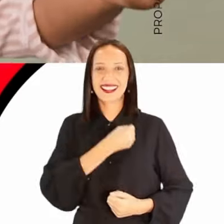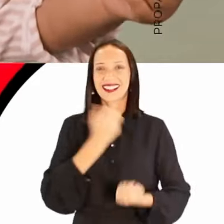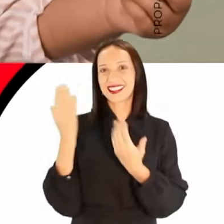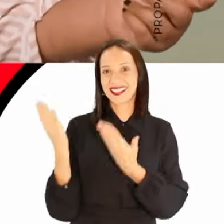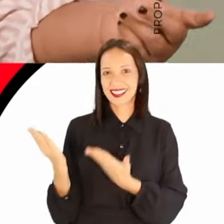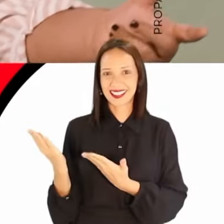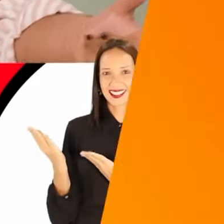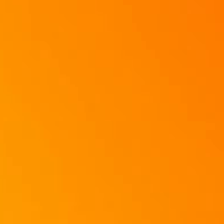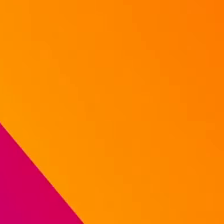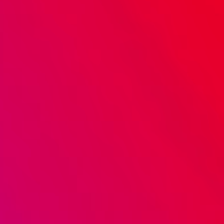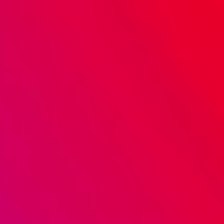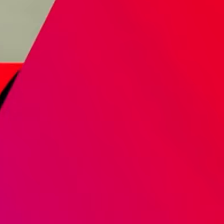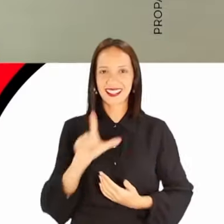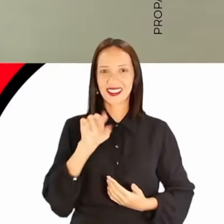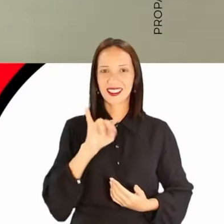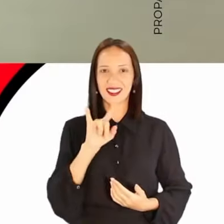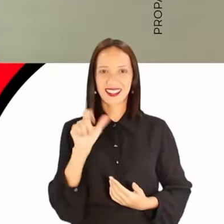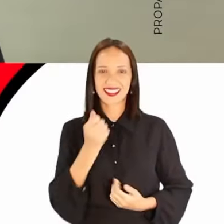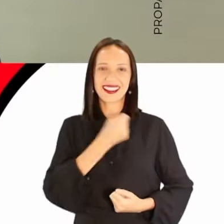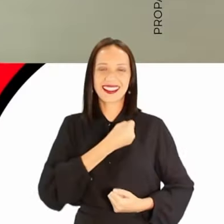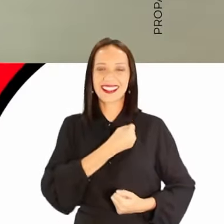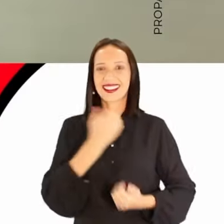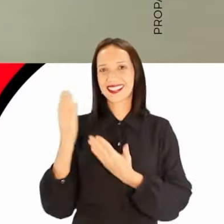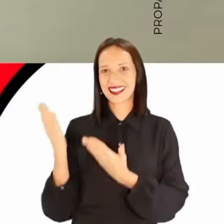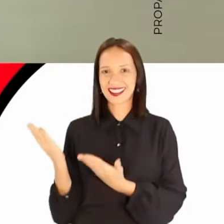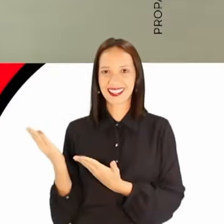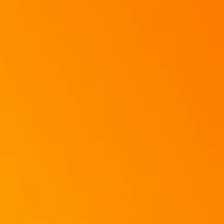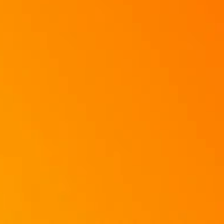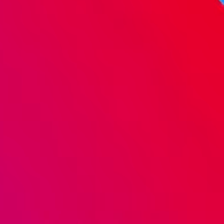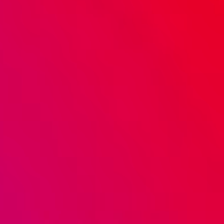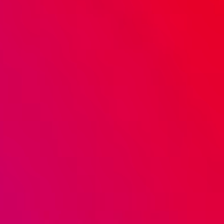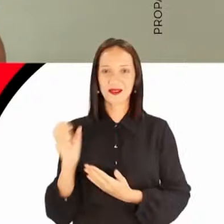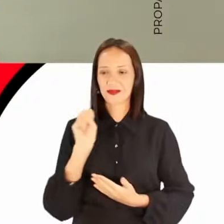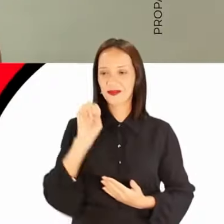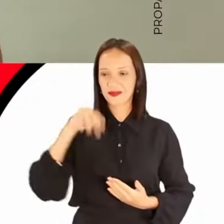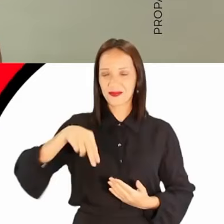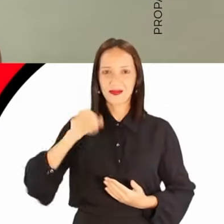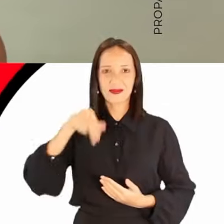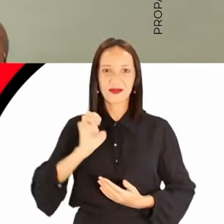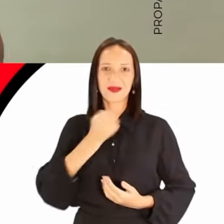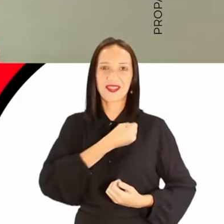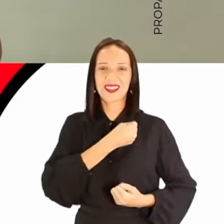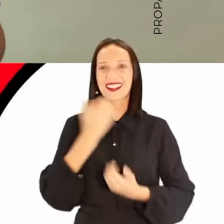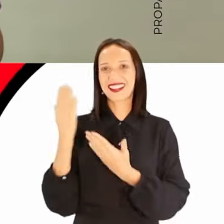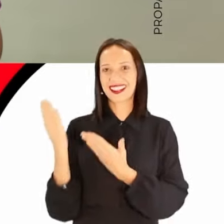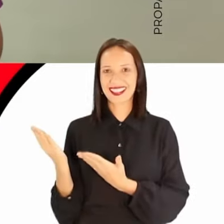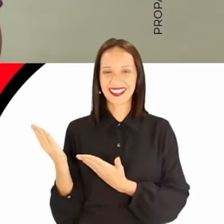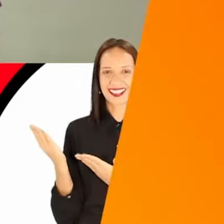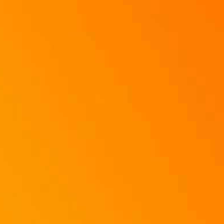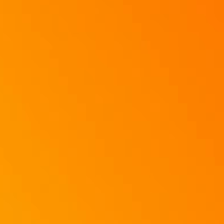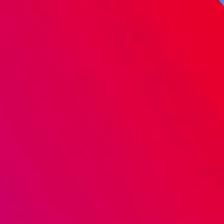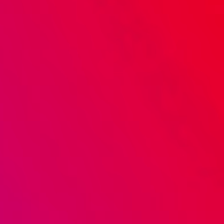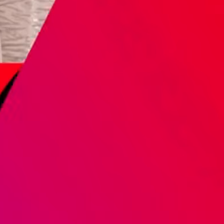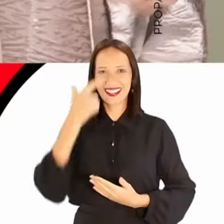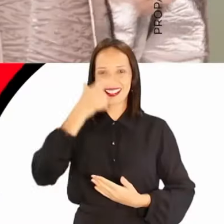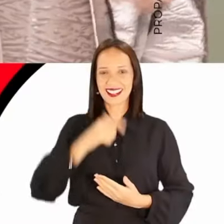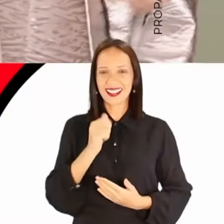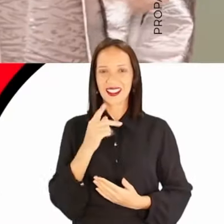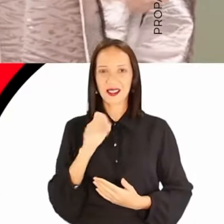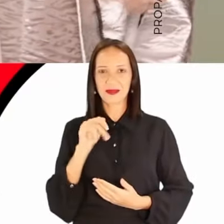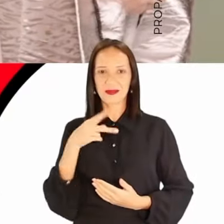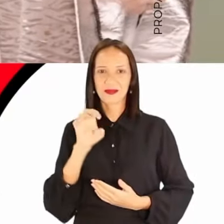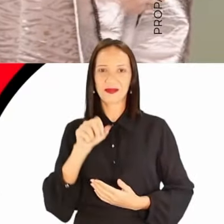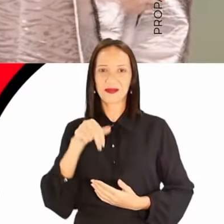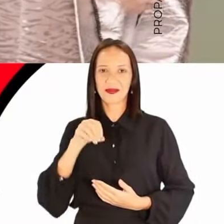50-0-62. Luísa Pereira, 50-0-9-9. Simone Nascimento, 50-1-2-3. Sou Agrippino